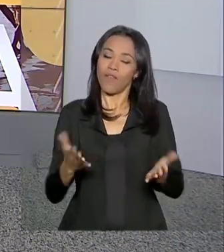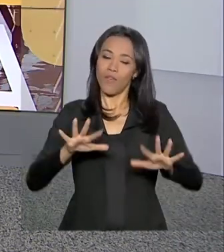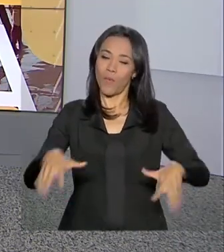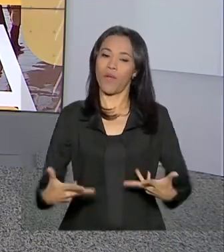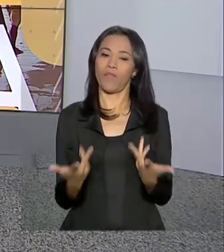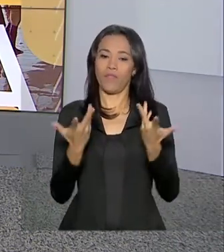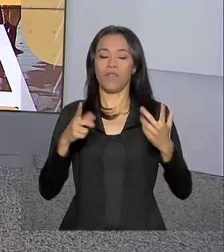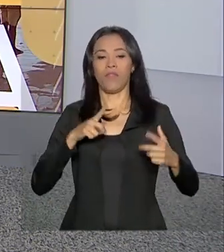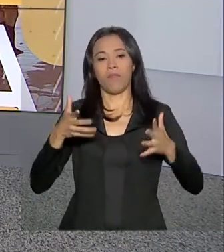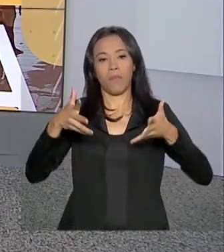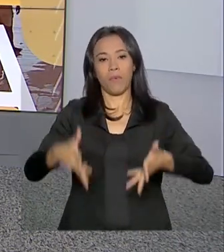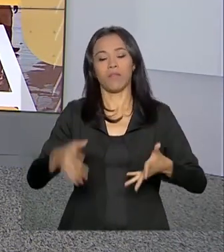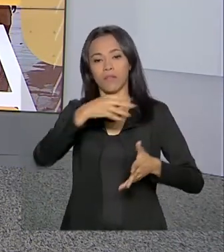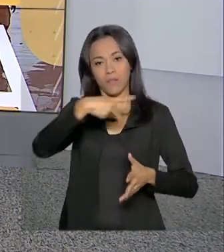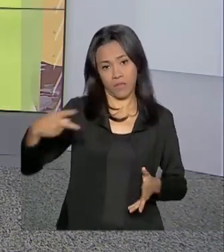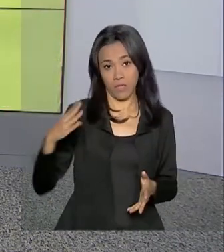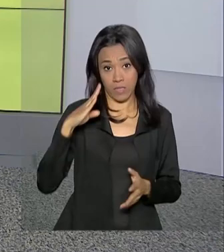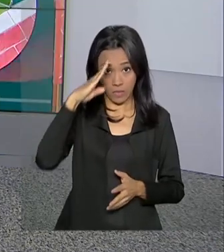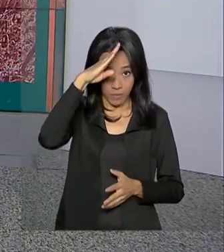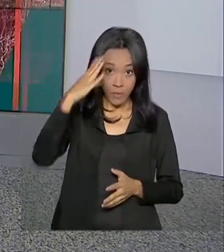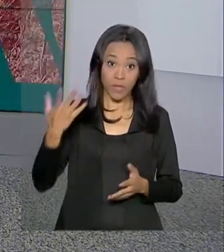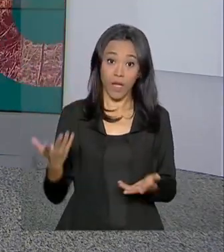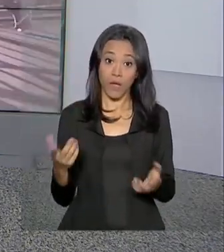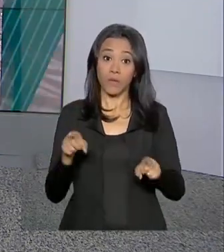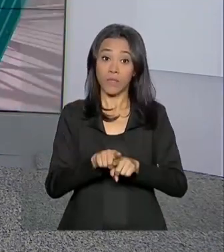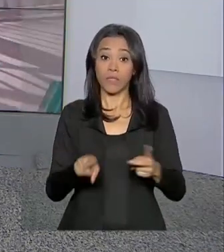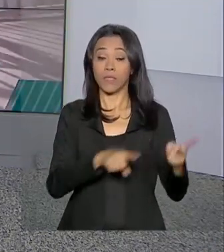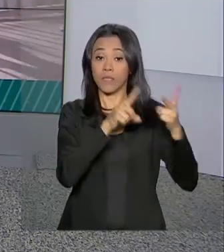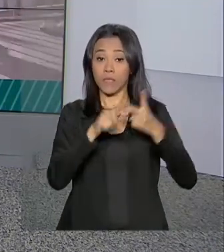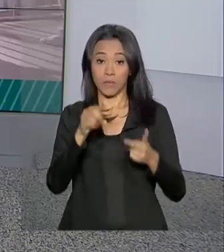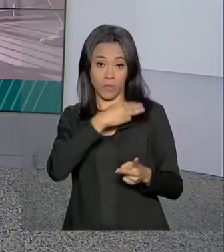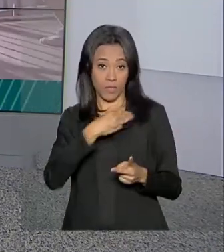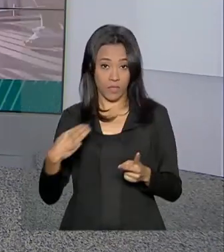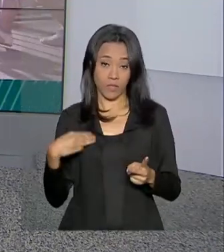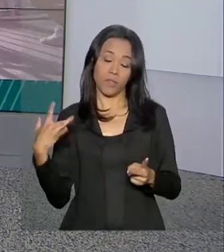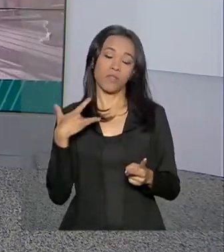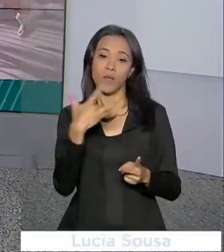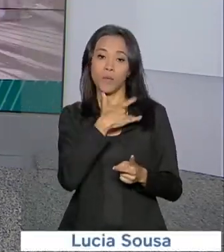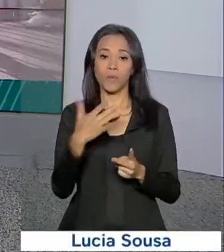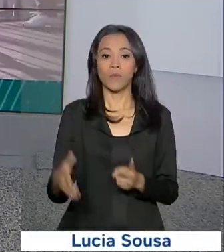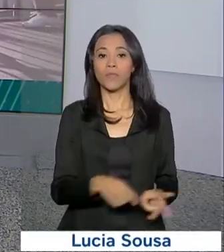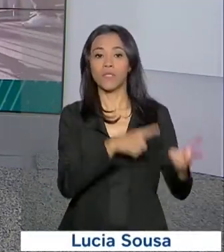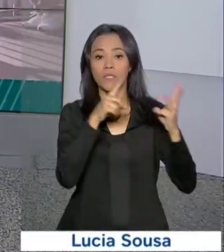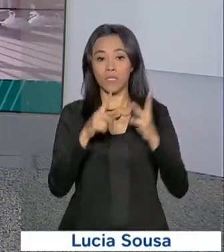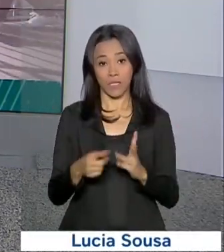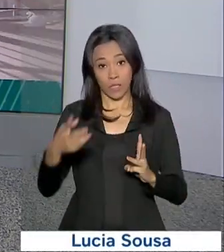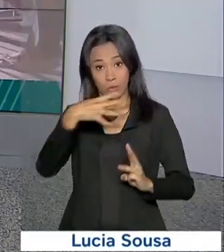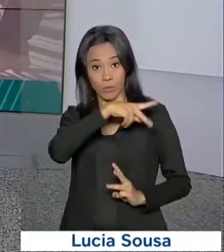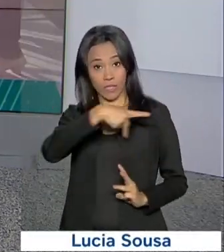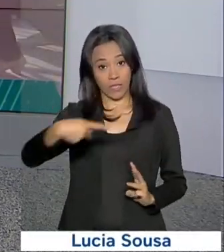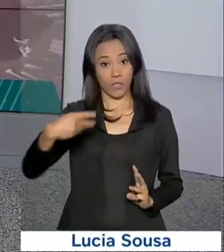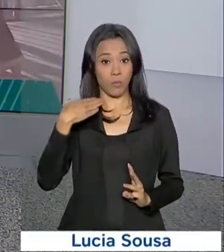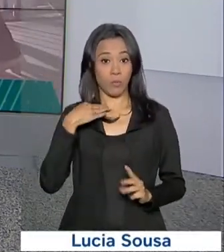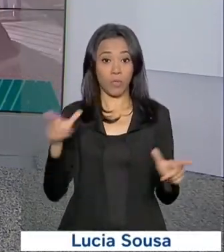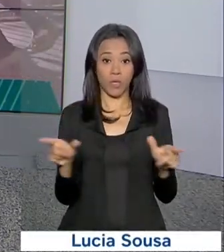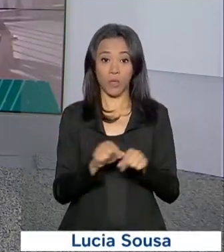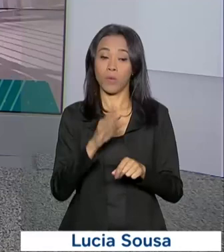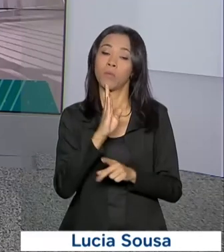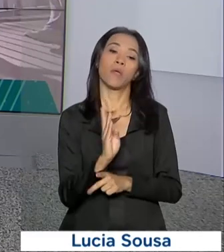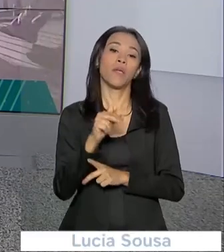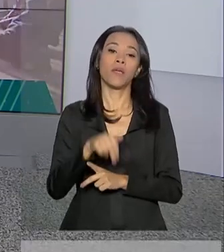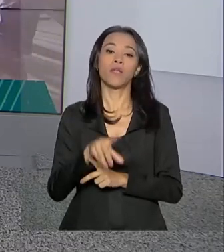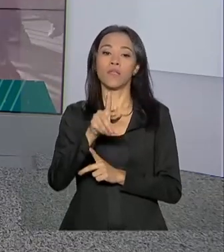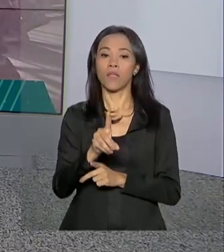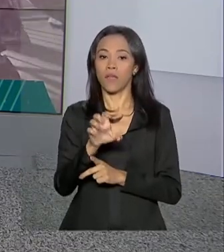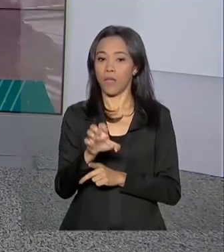participação do presidente Jair Bolsonaro, do ministro da Saúde Luiz Henrique Mandetta, do presidente do BNDES Joaquim Levy.